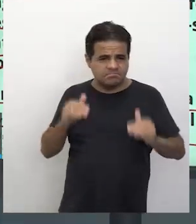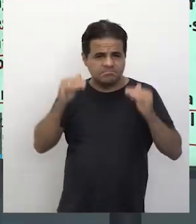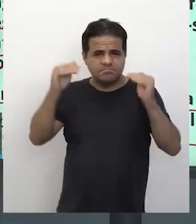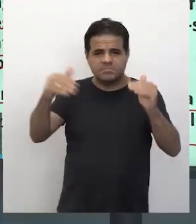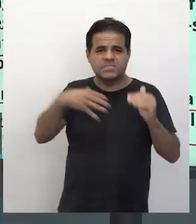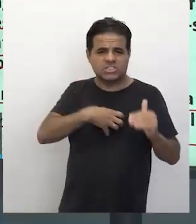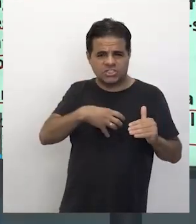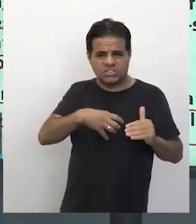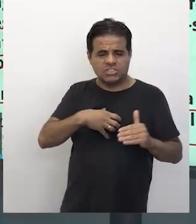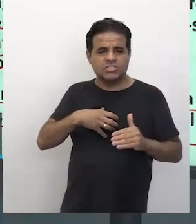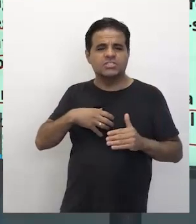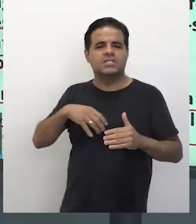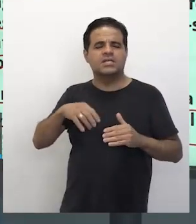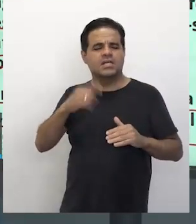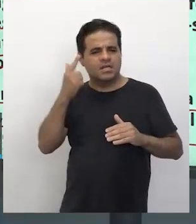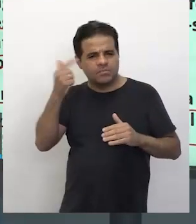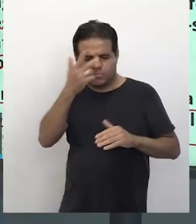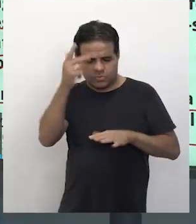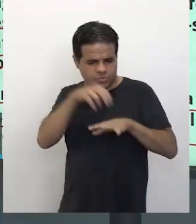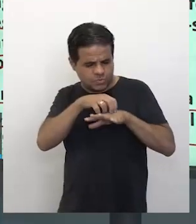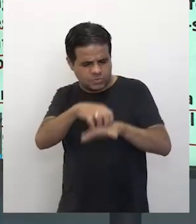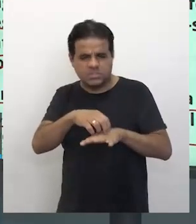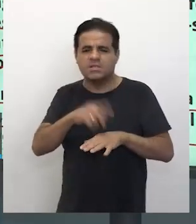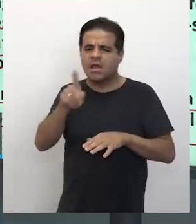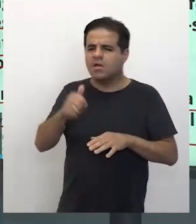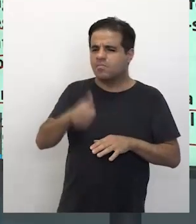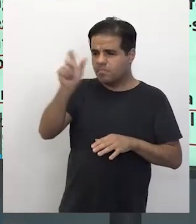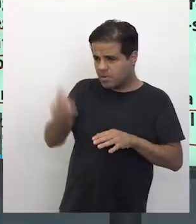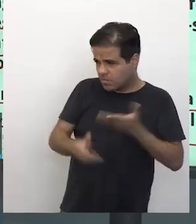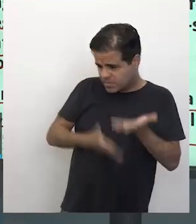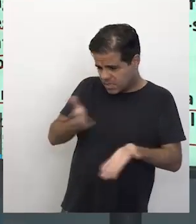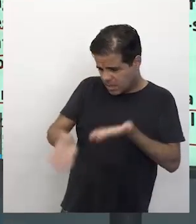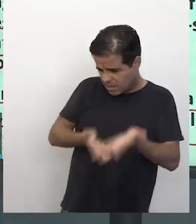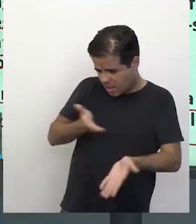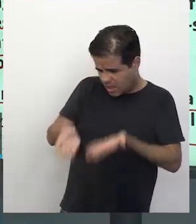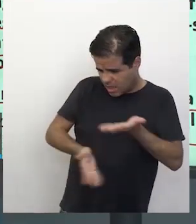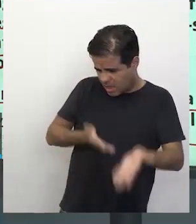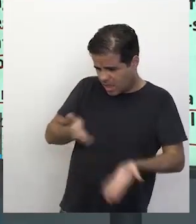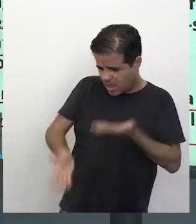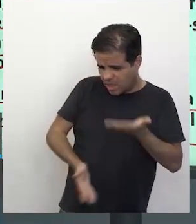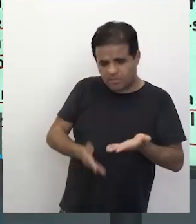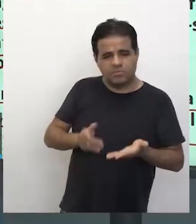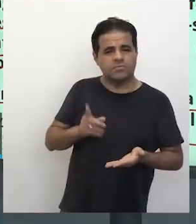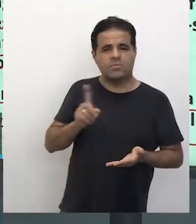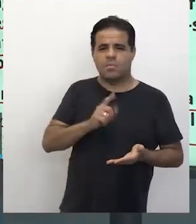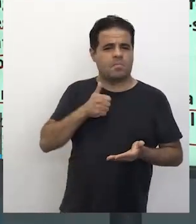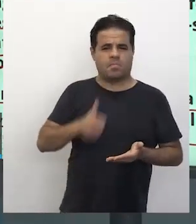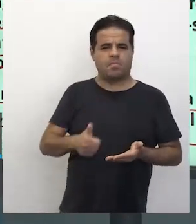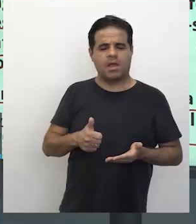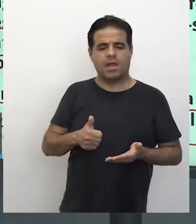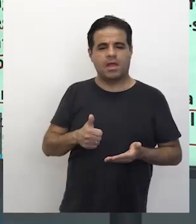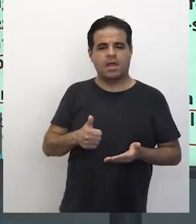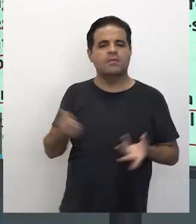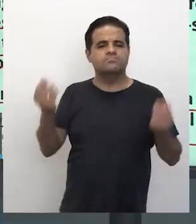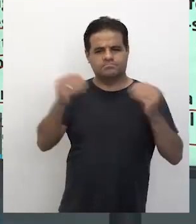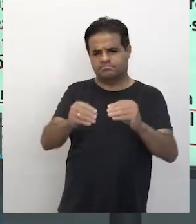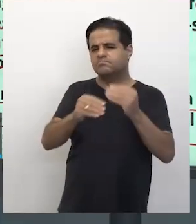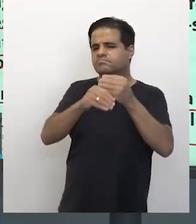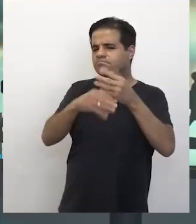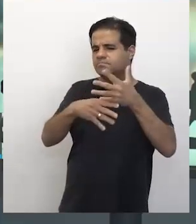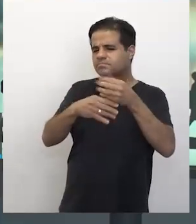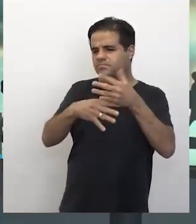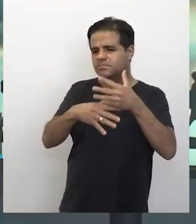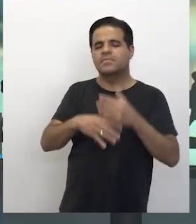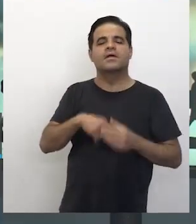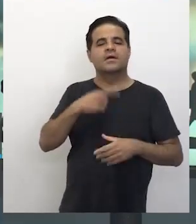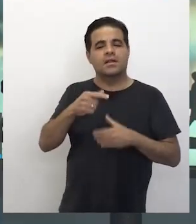tipos de estrangeiros e de turistas que serão melhor tratados e outros que não serão tão bem tratados assim? Coloca aí no chat que a Fabi vai